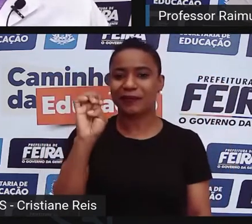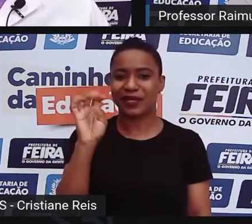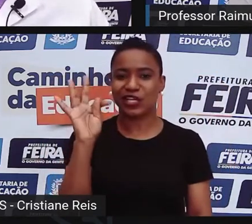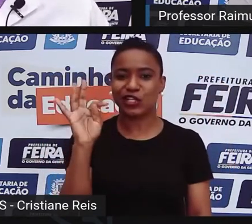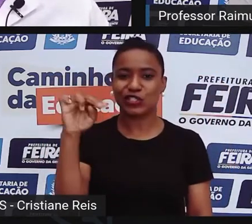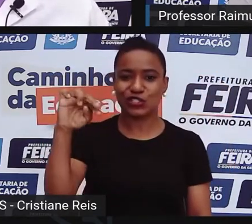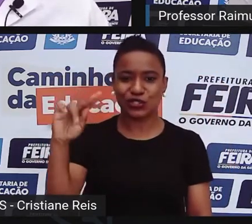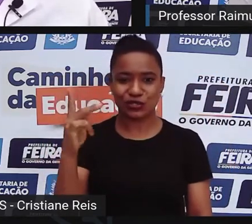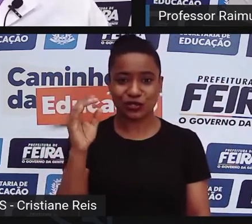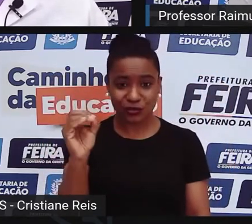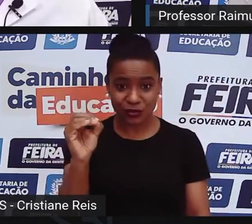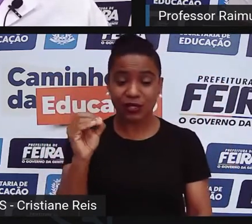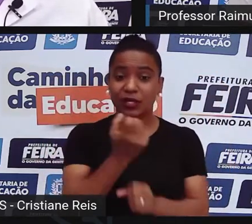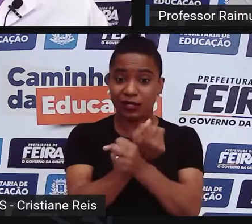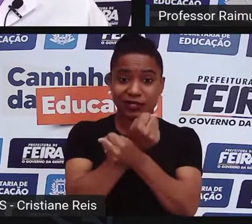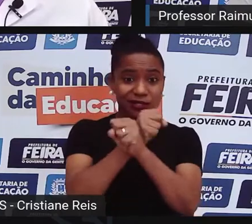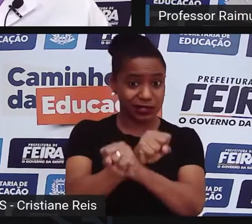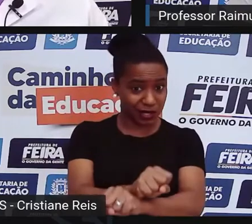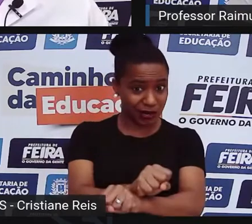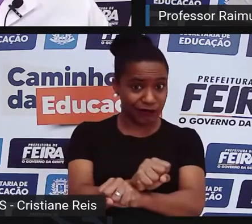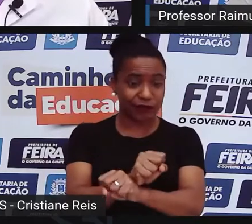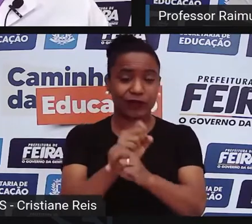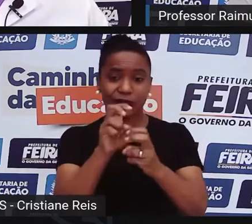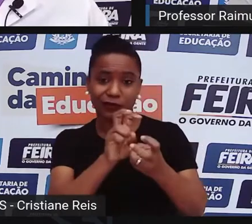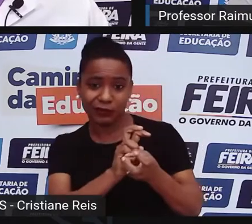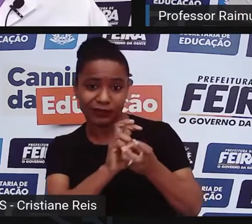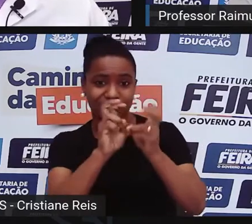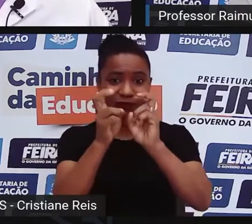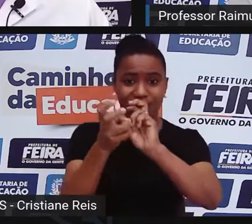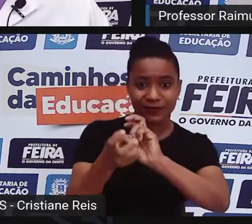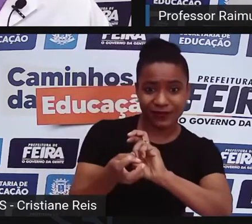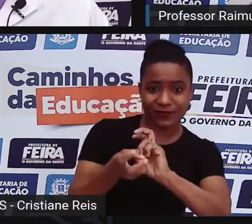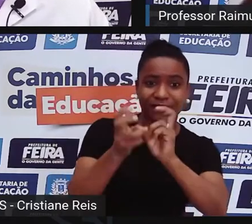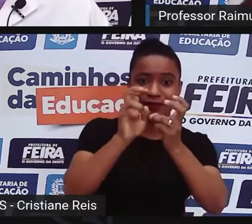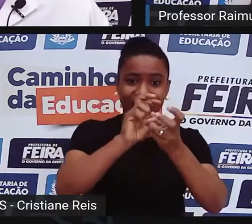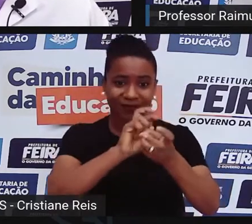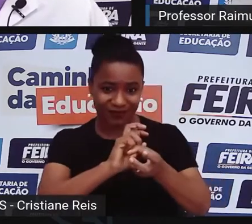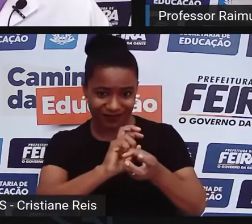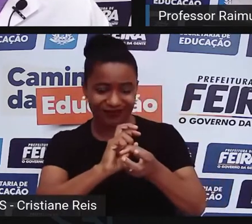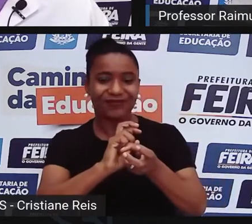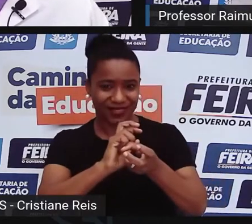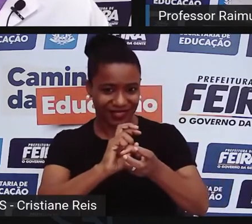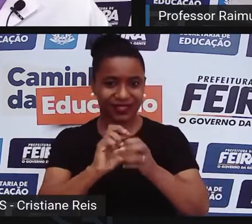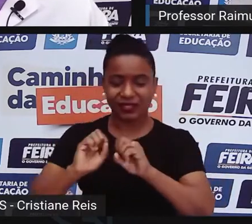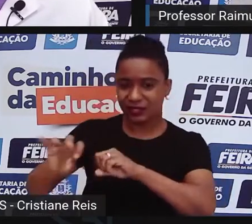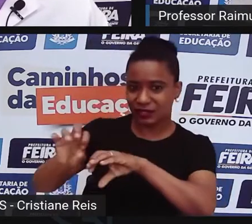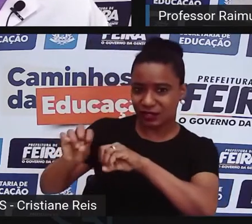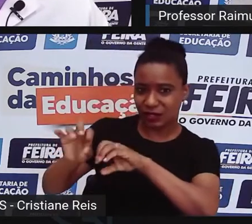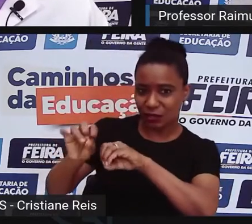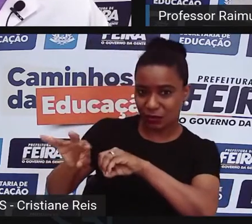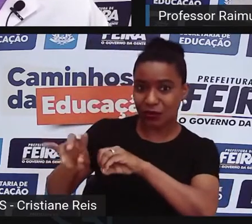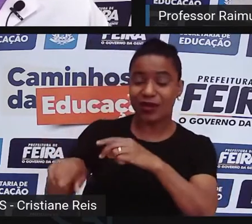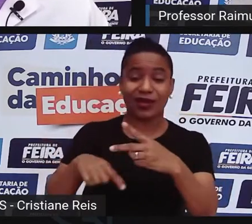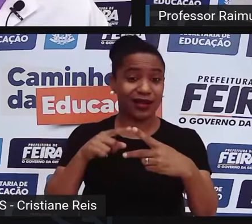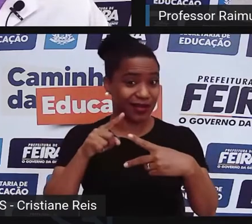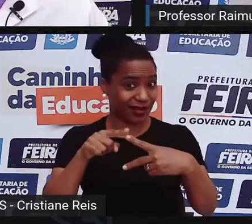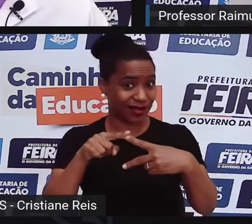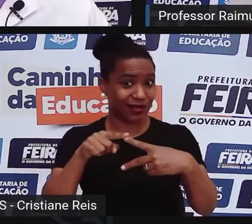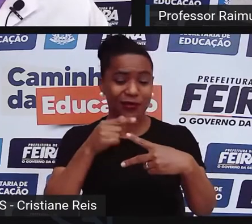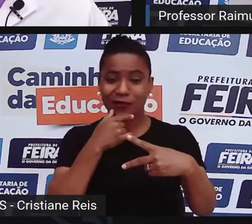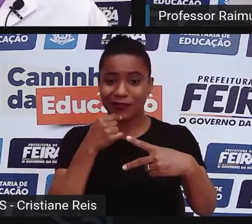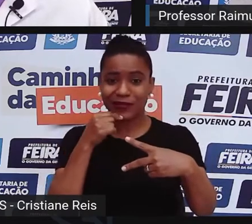passou a capoeira, ensinou o mestre Partinha e o mestre Bimba. Agora eu vou entrar na